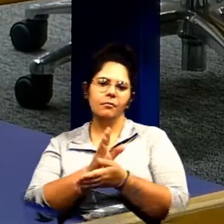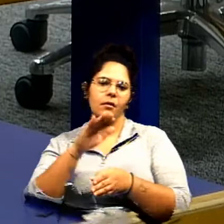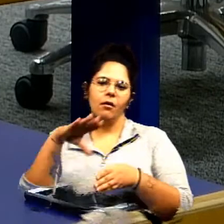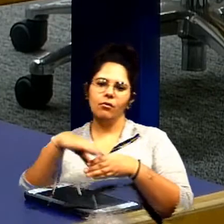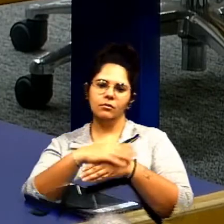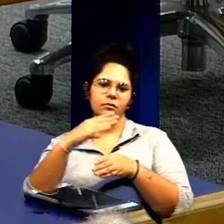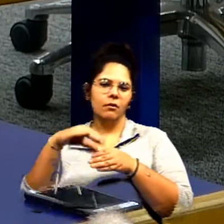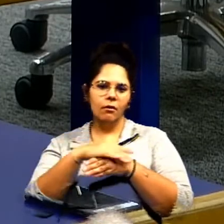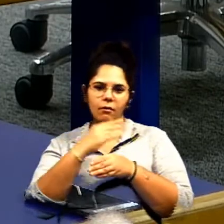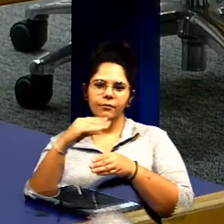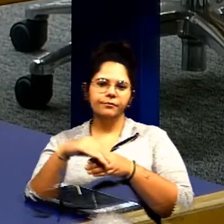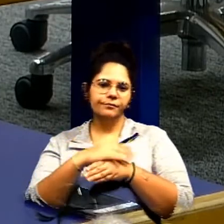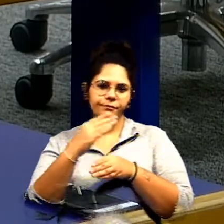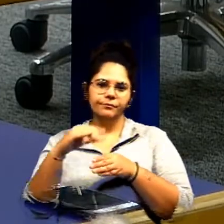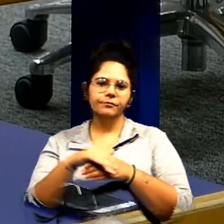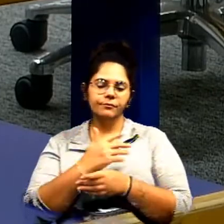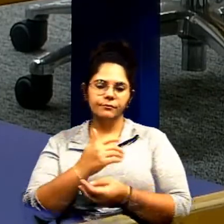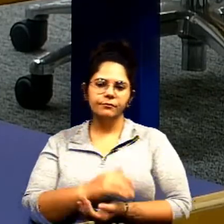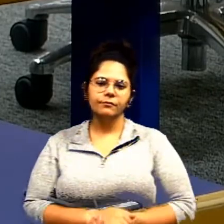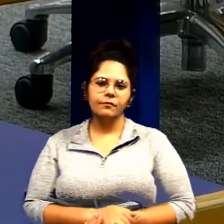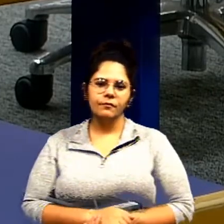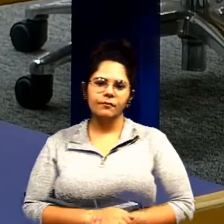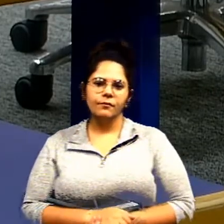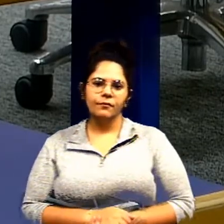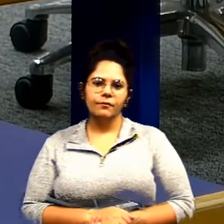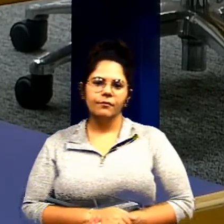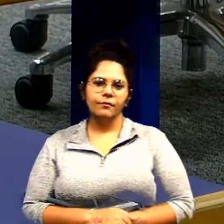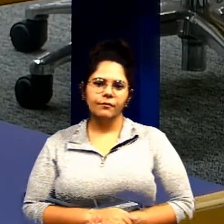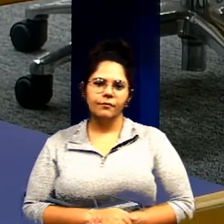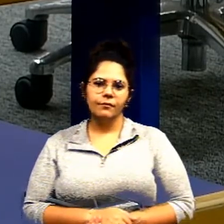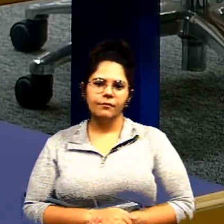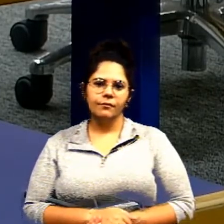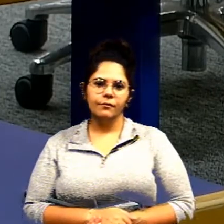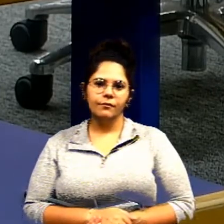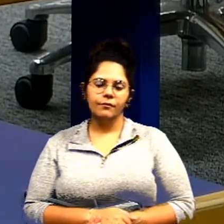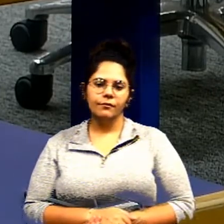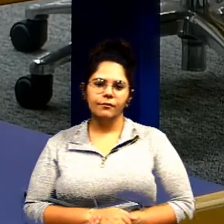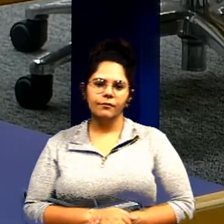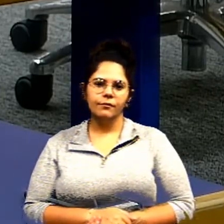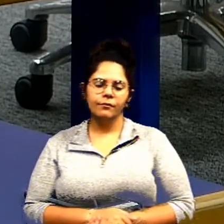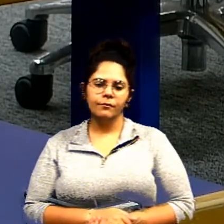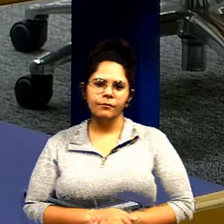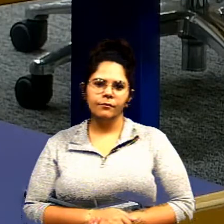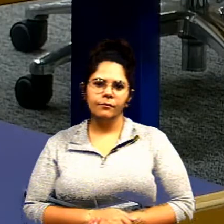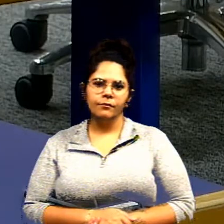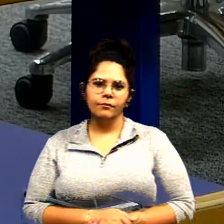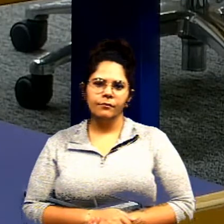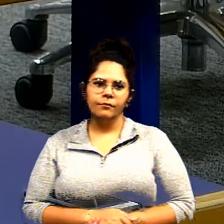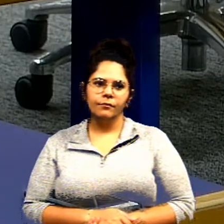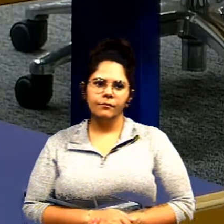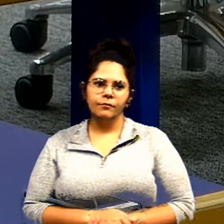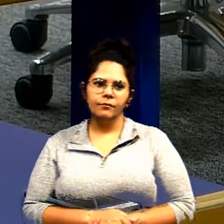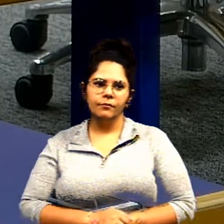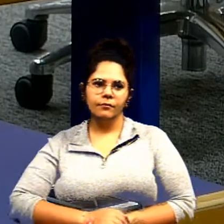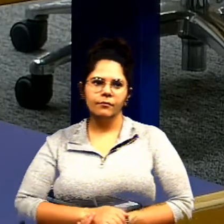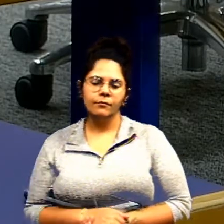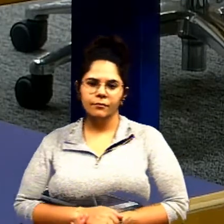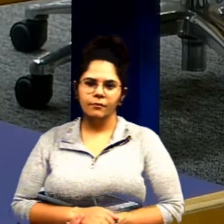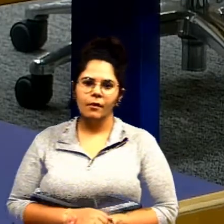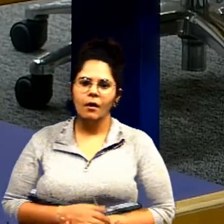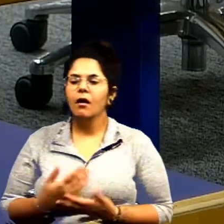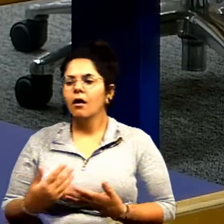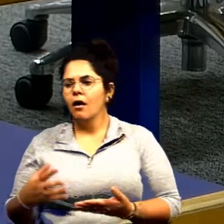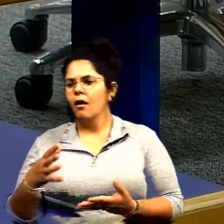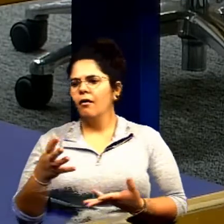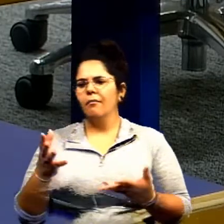agradou todo mundo não é às vezes por uma falha que a gente vai colocar no currículo dele como se ele não fosse um cidadão para